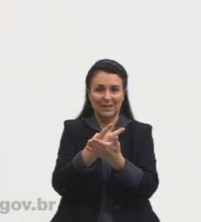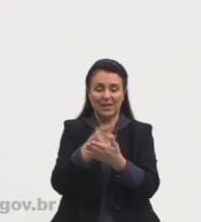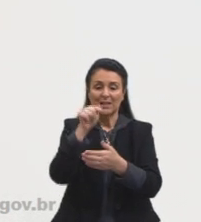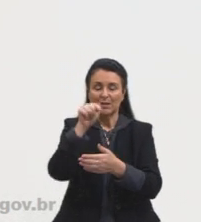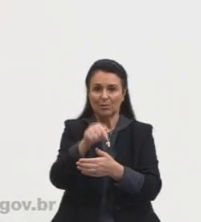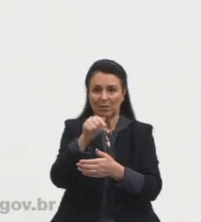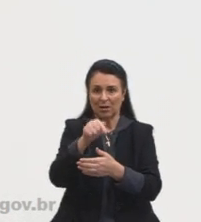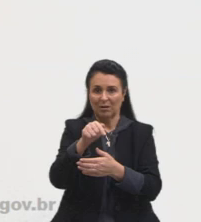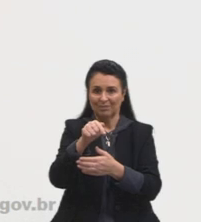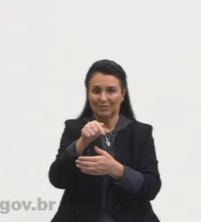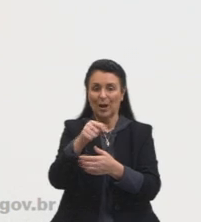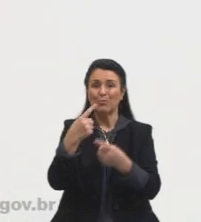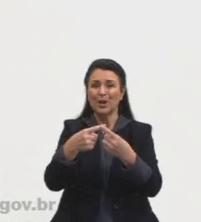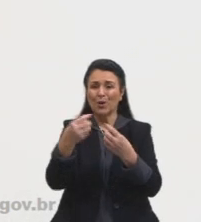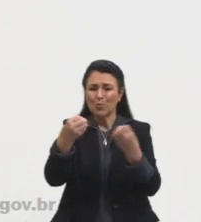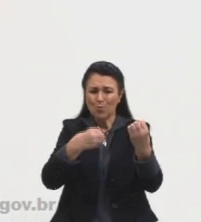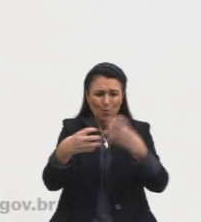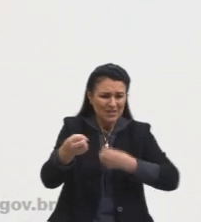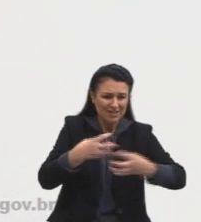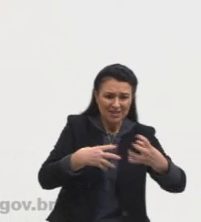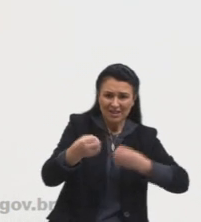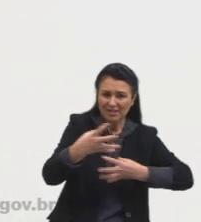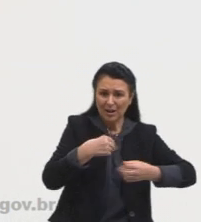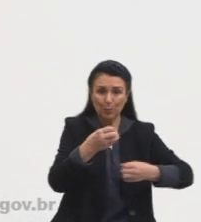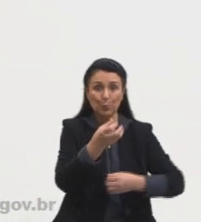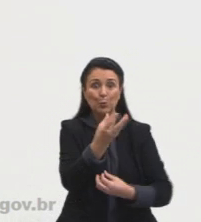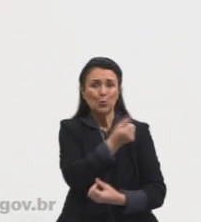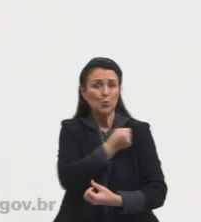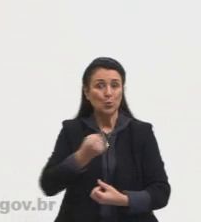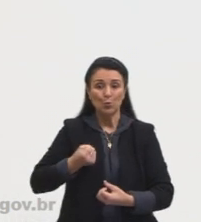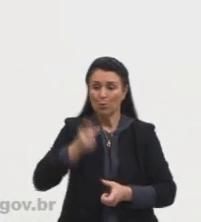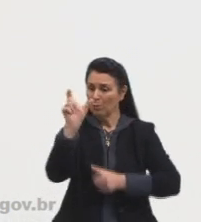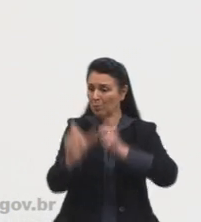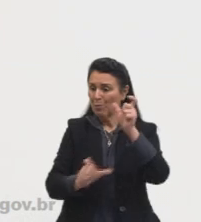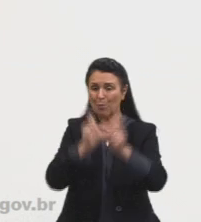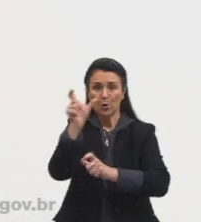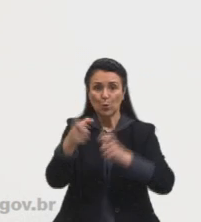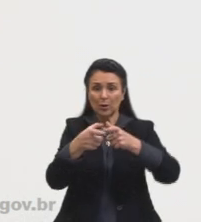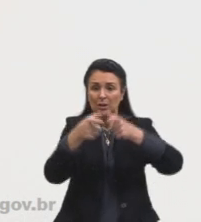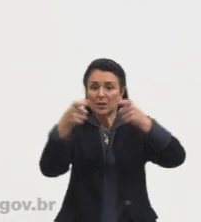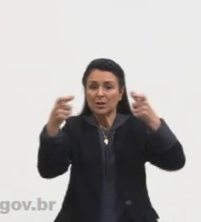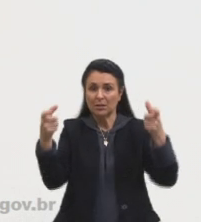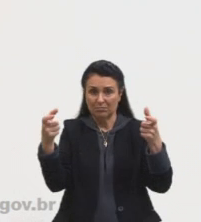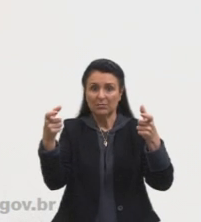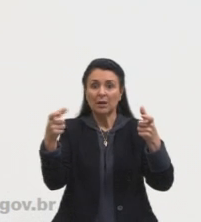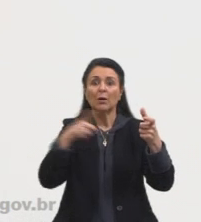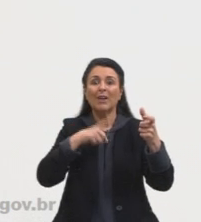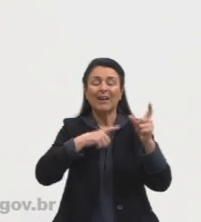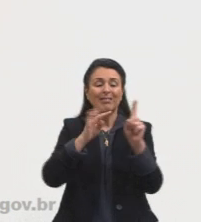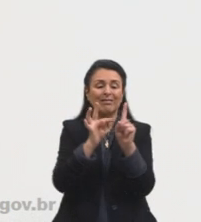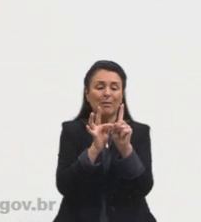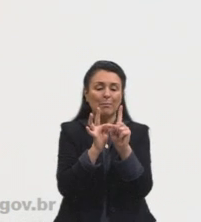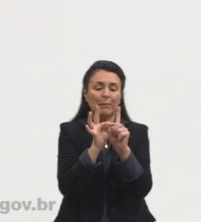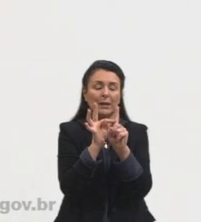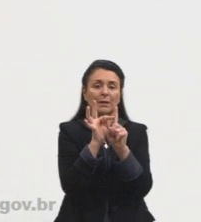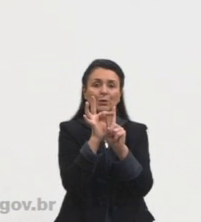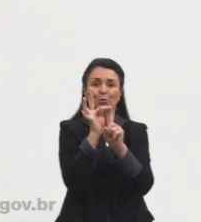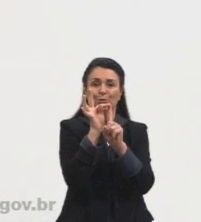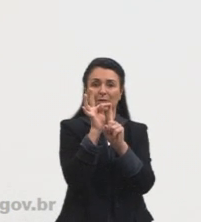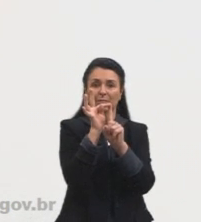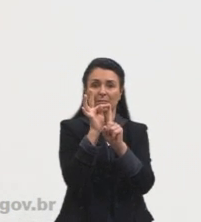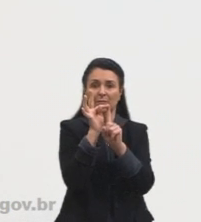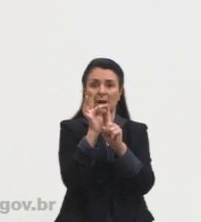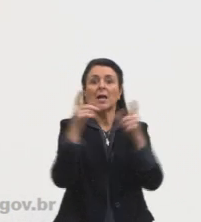o maior concentração de pessoas, nós vamos ter uma elevação dessa temperatura. então a gente vai ter uma ilha de